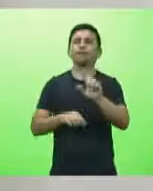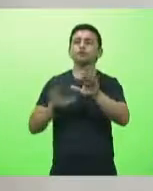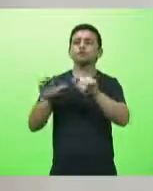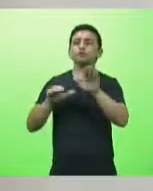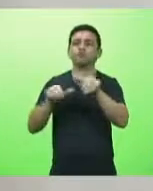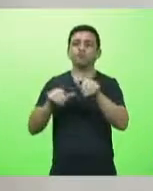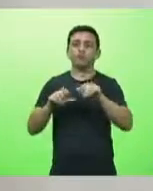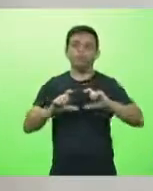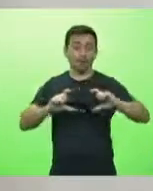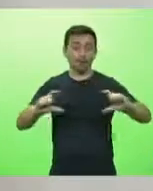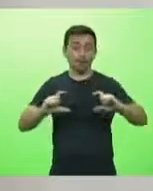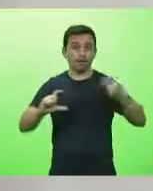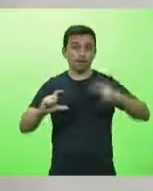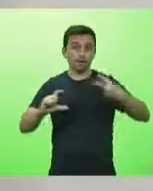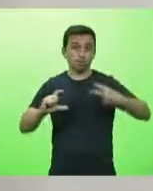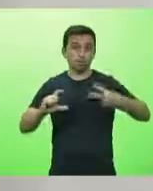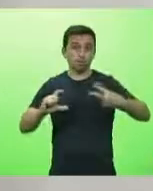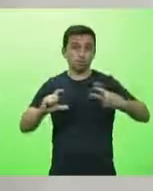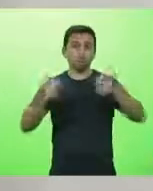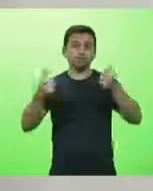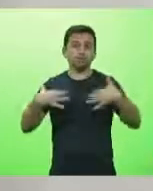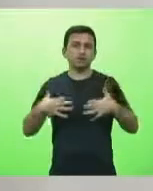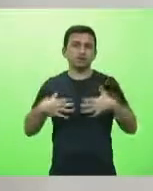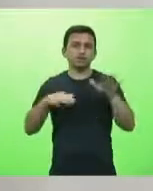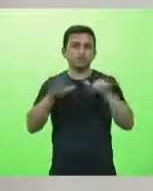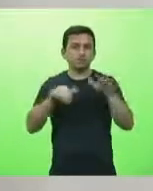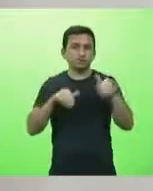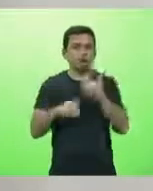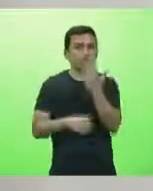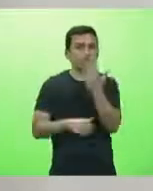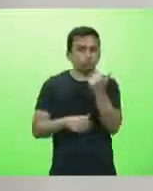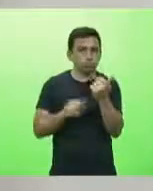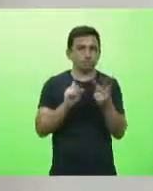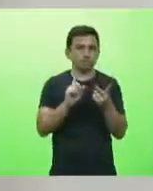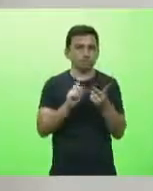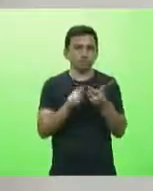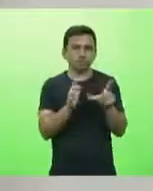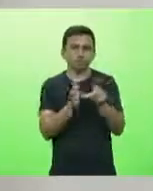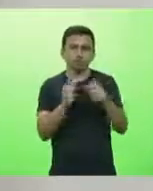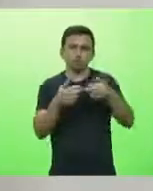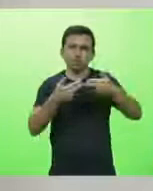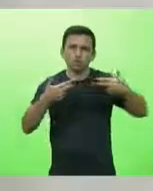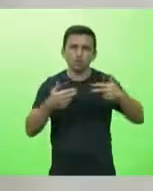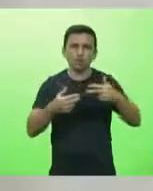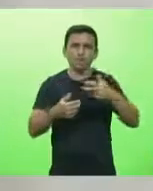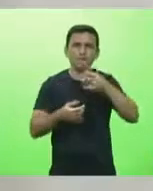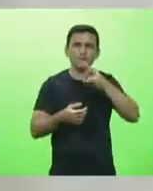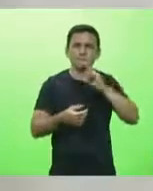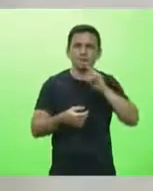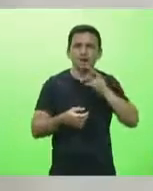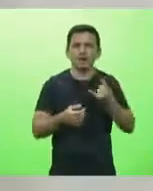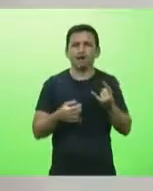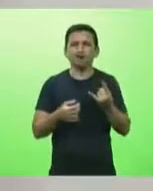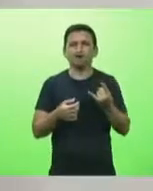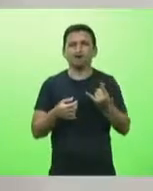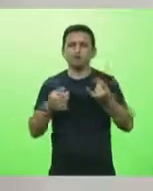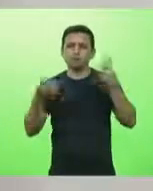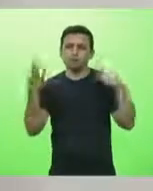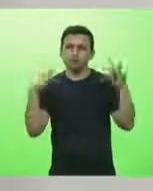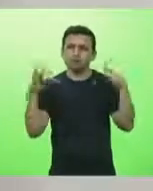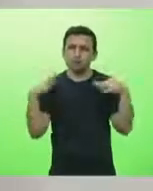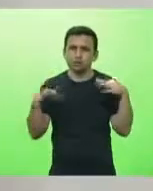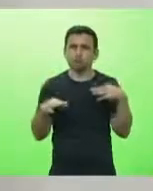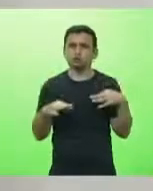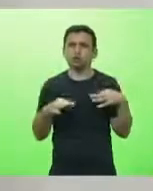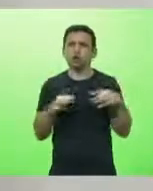Parágrafo segundo. Deverão ser convocados os setores da alimentação, restaurantes, bares, turismo, hotelaria, lojistas, profissionais